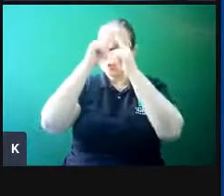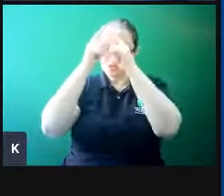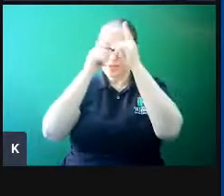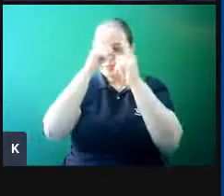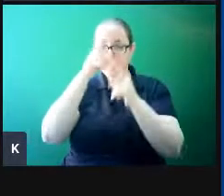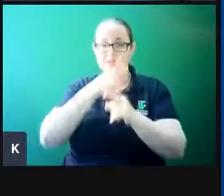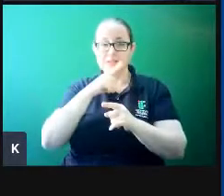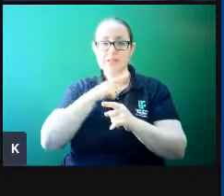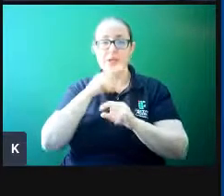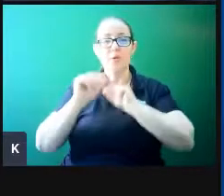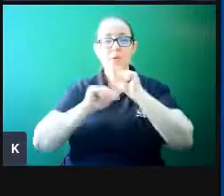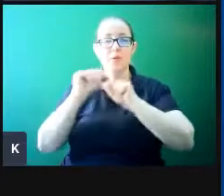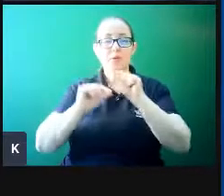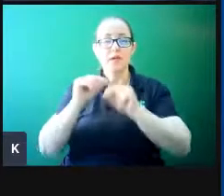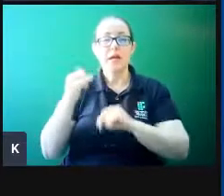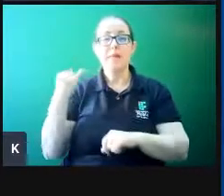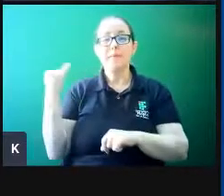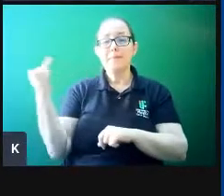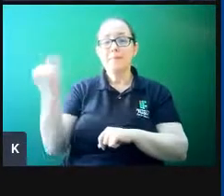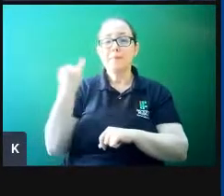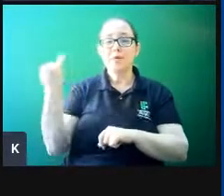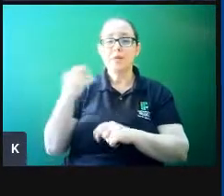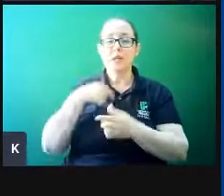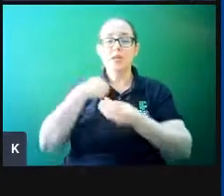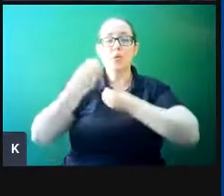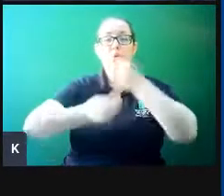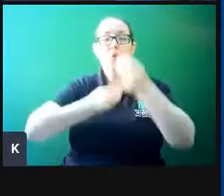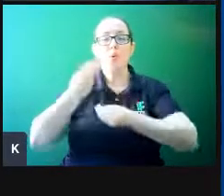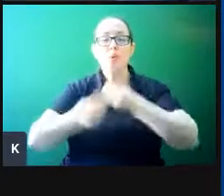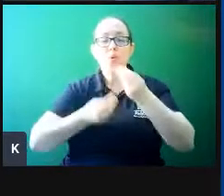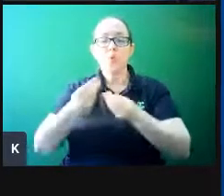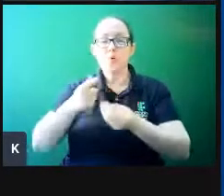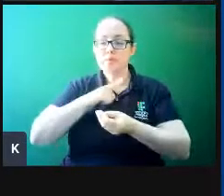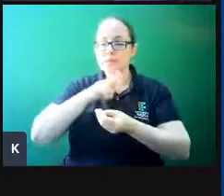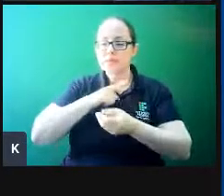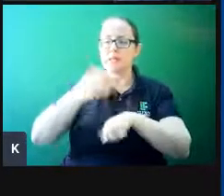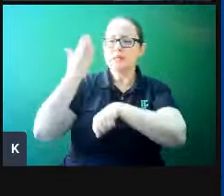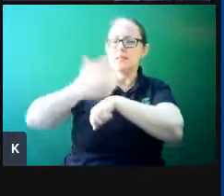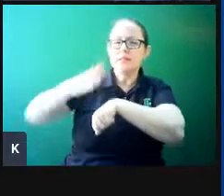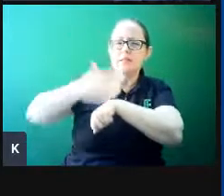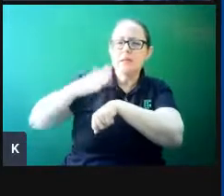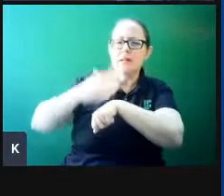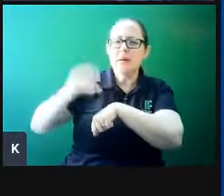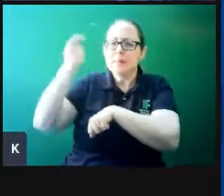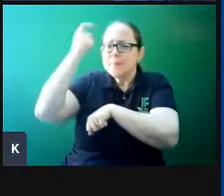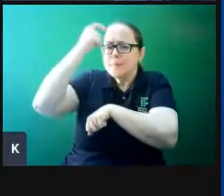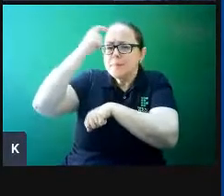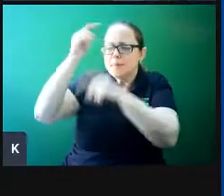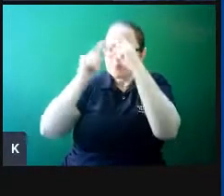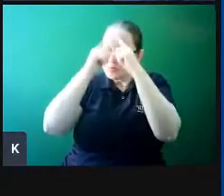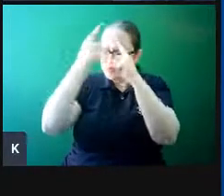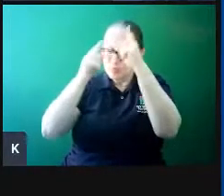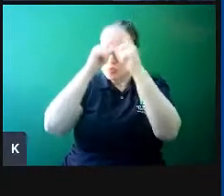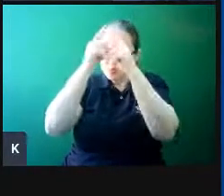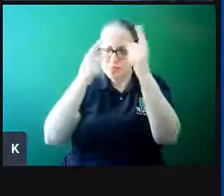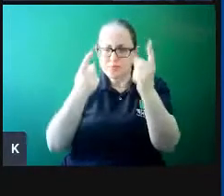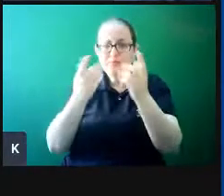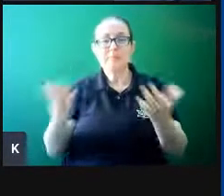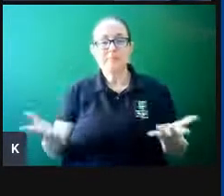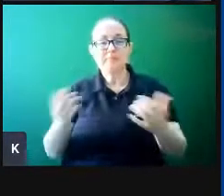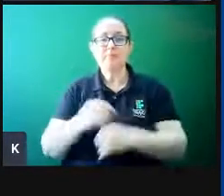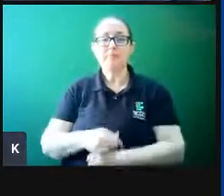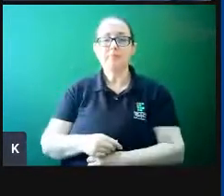slide, a importância de multiplicar as opções, a importância de a gente treinar o nosso pensamento criativo. O Steve Jobs